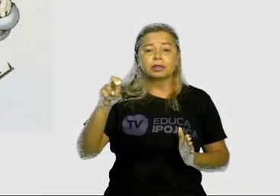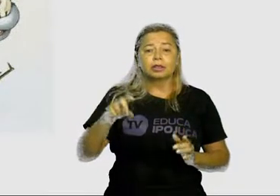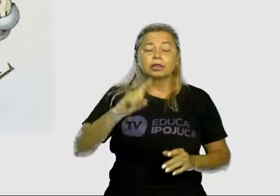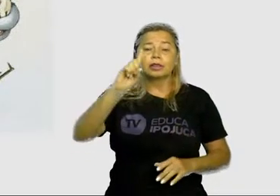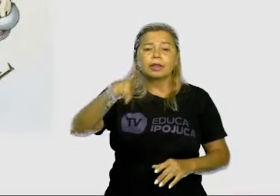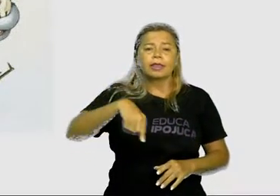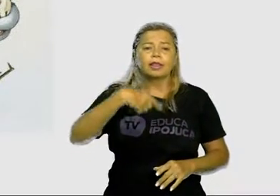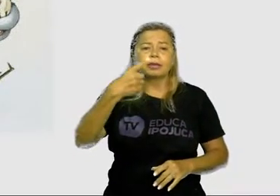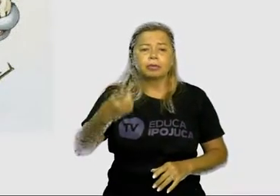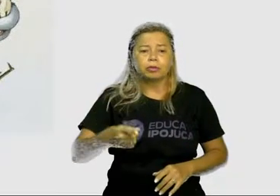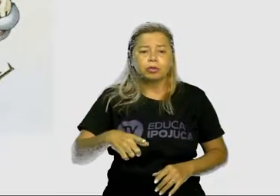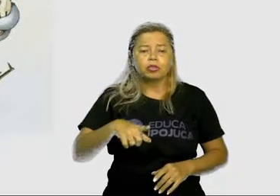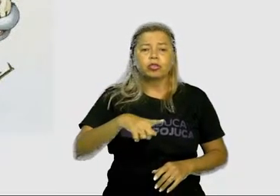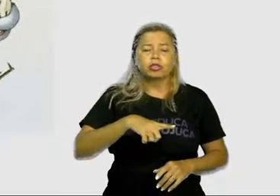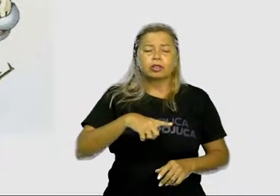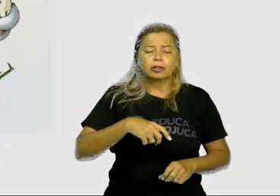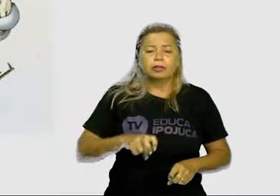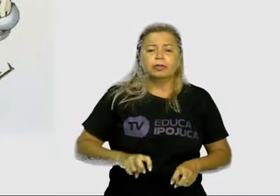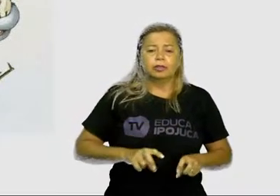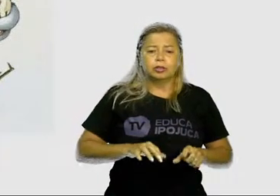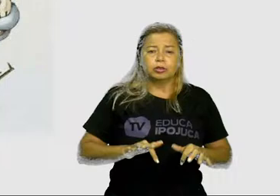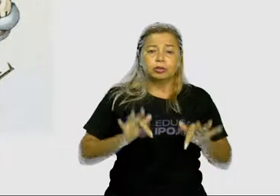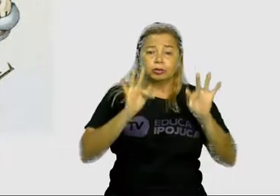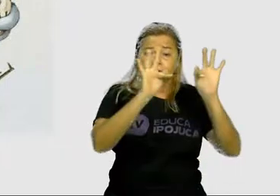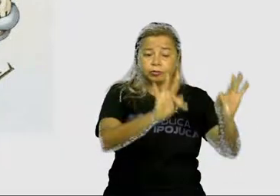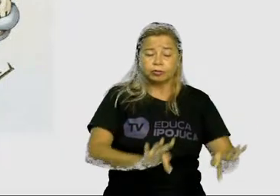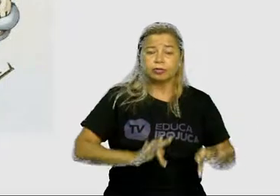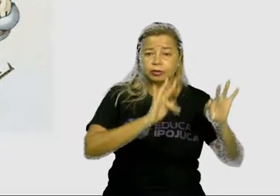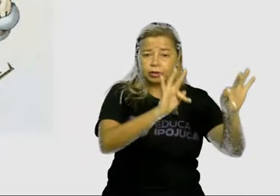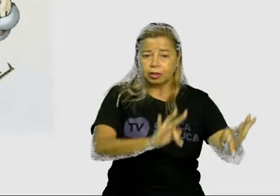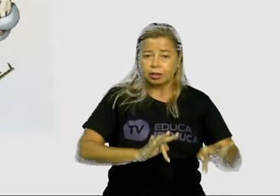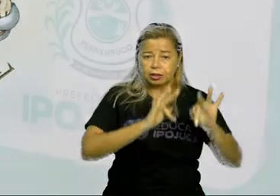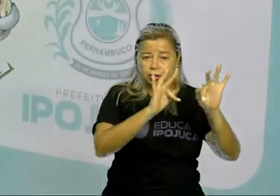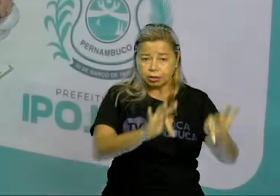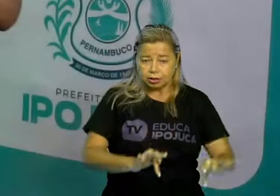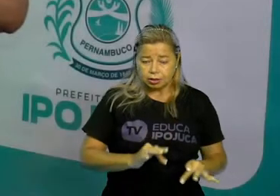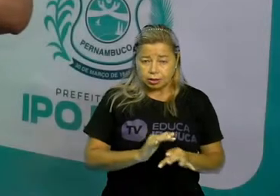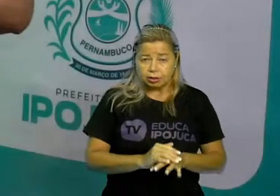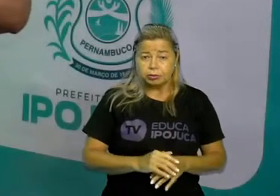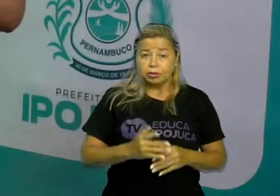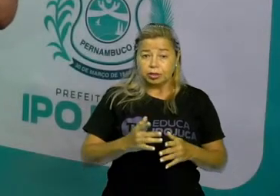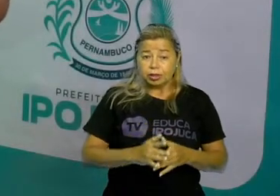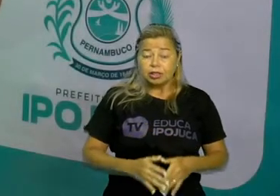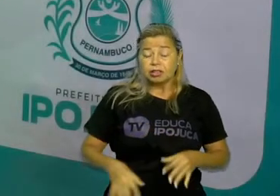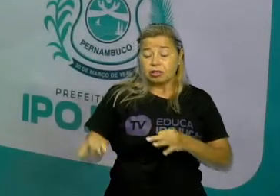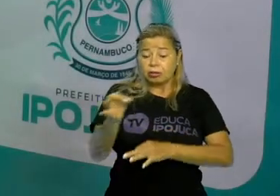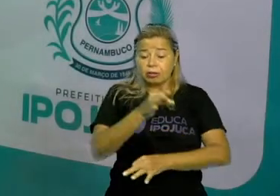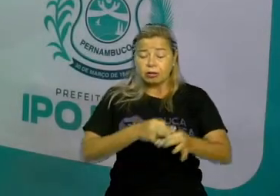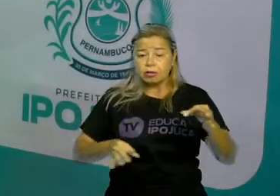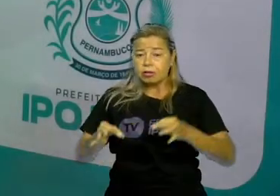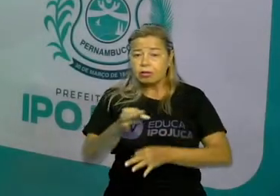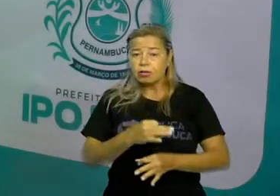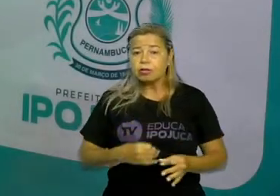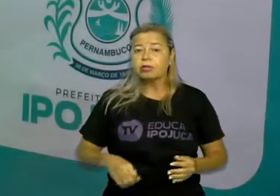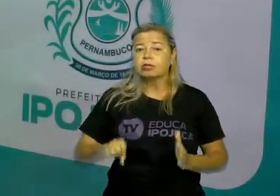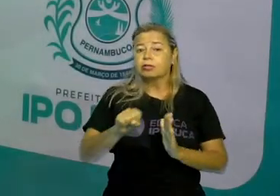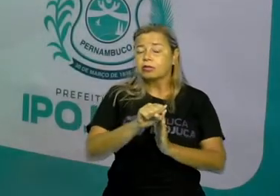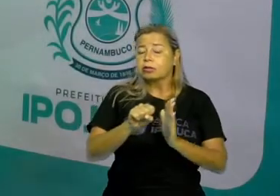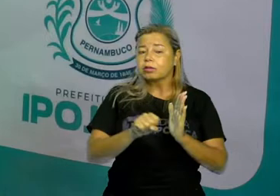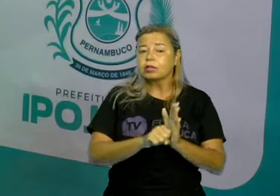tornou-se predominante a partir do século XVIII. O